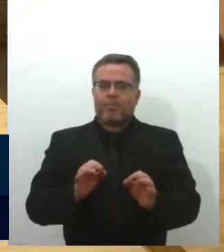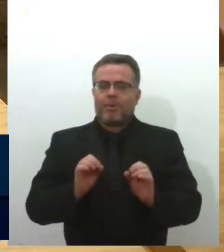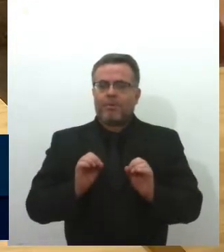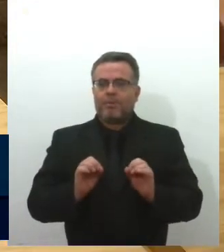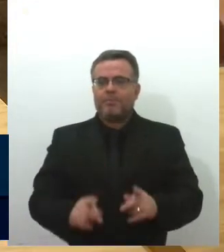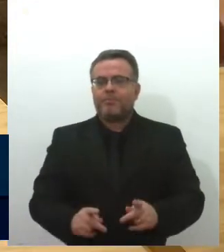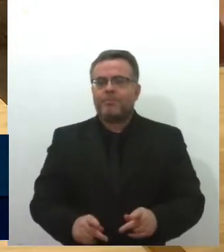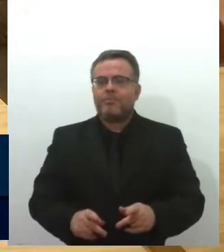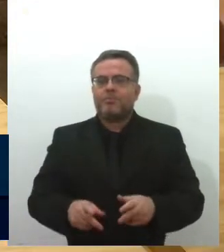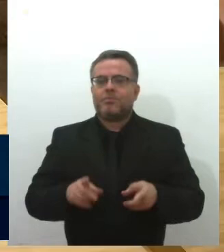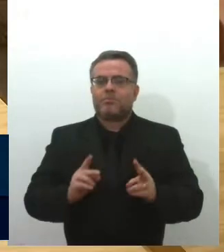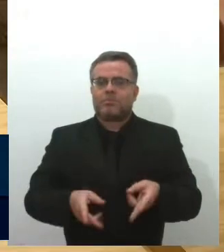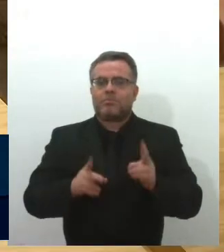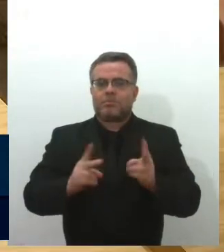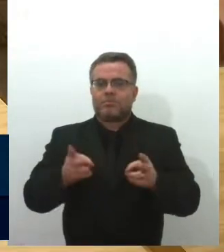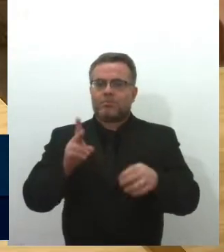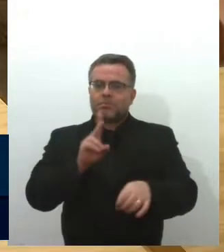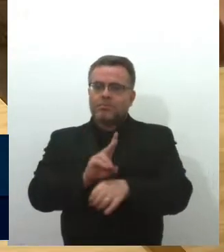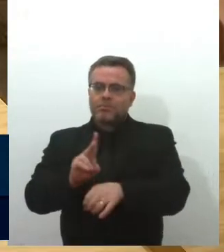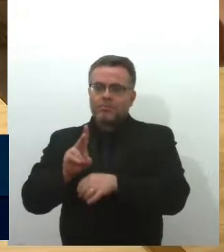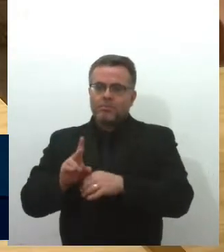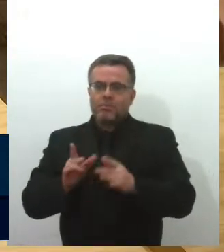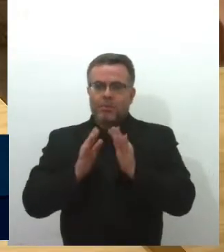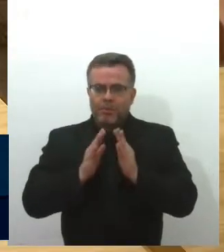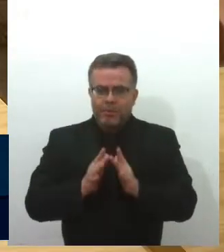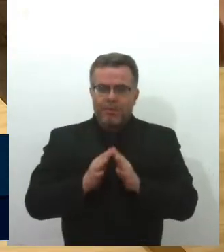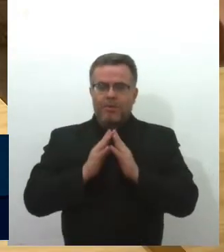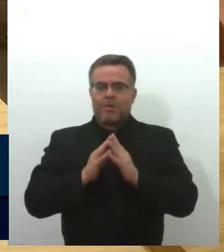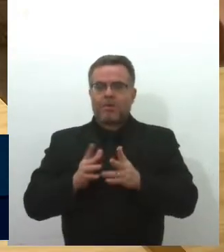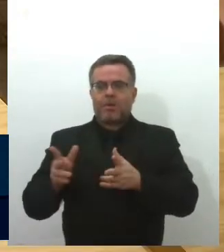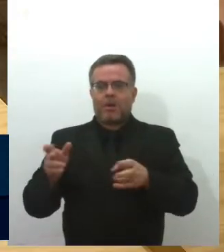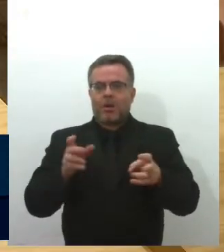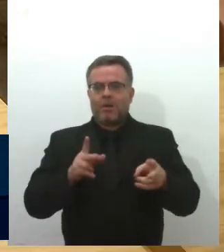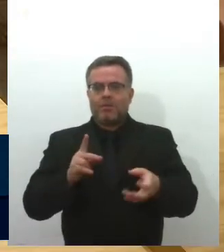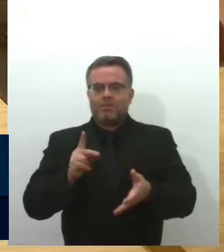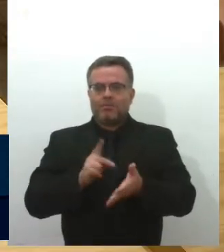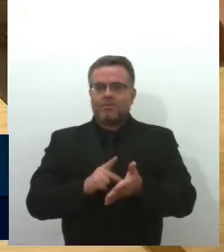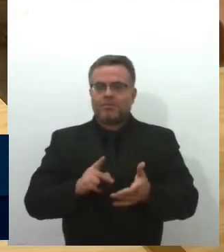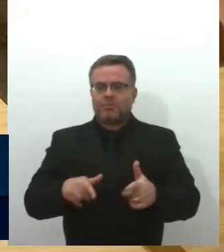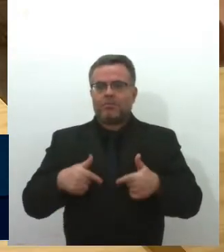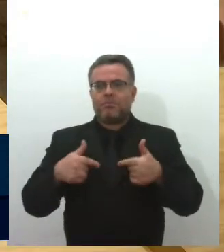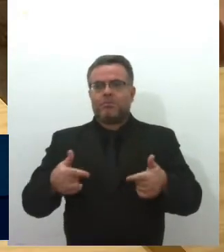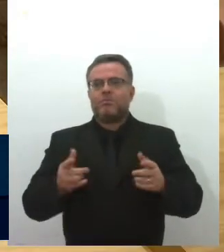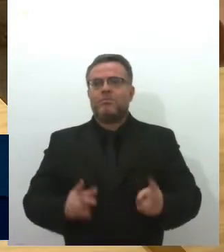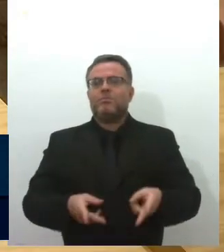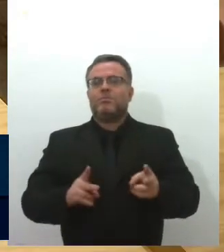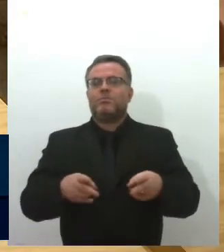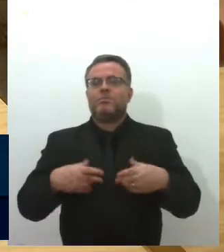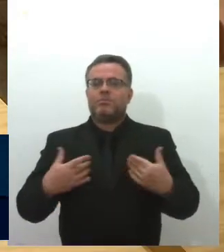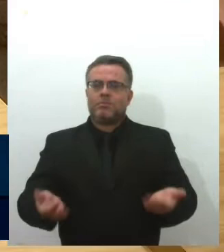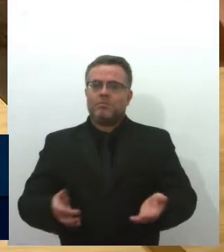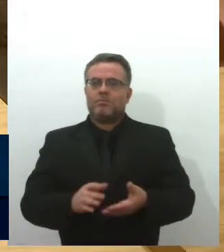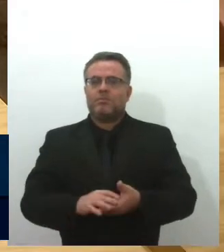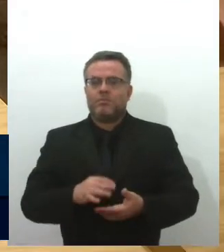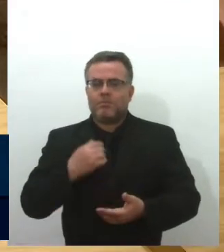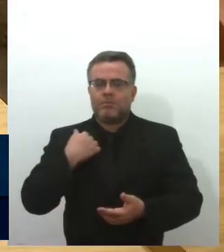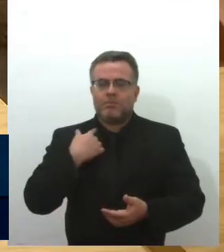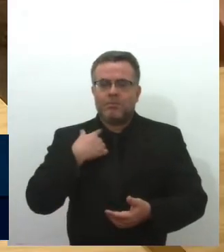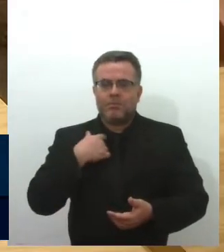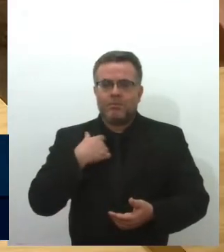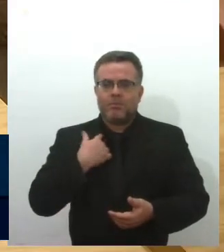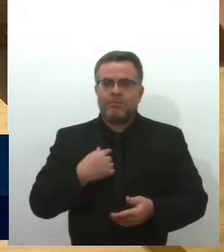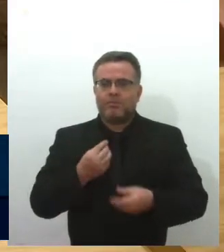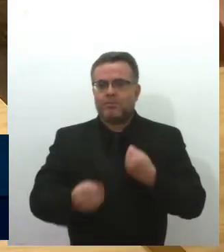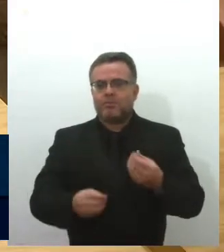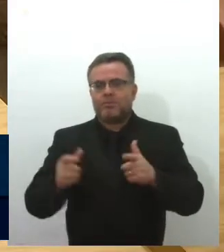atendimento aos autistas, de ter de fato buscado saber onde